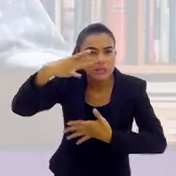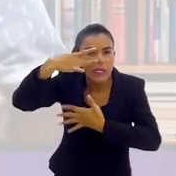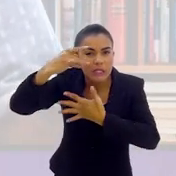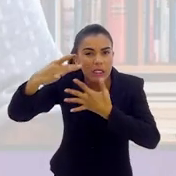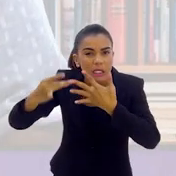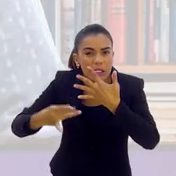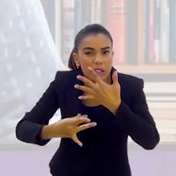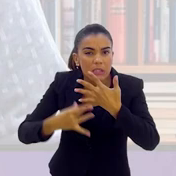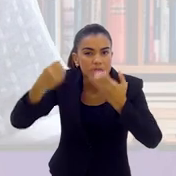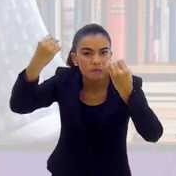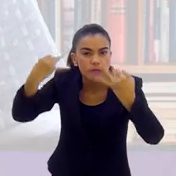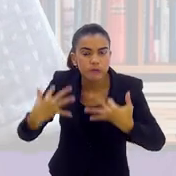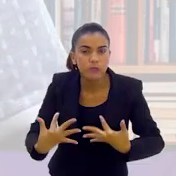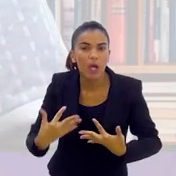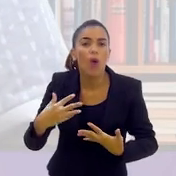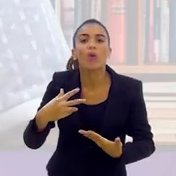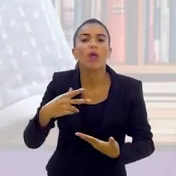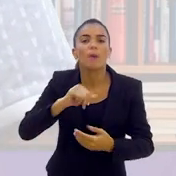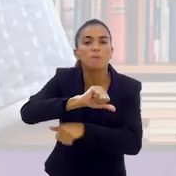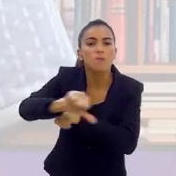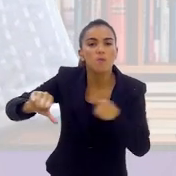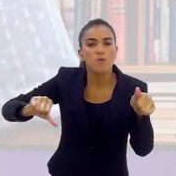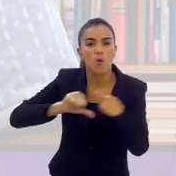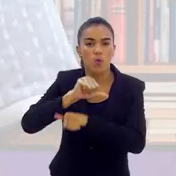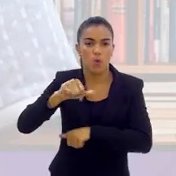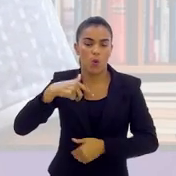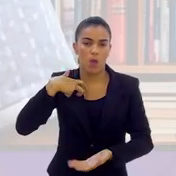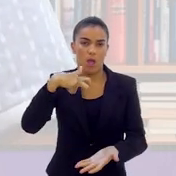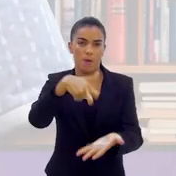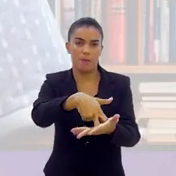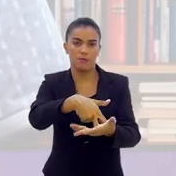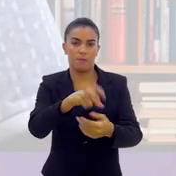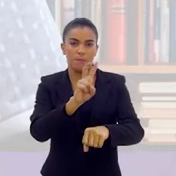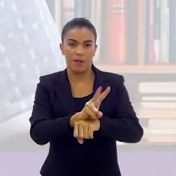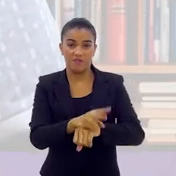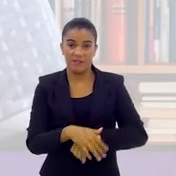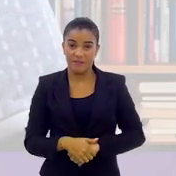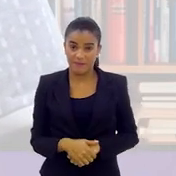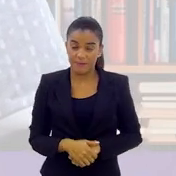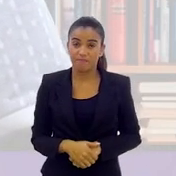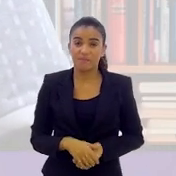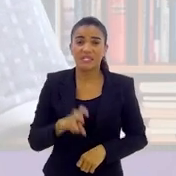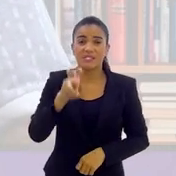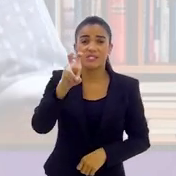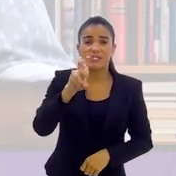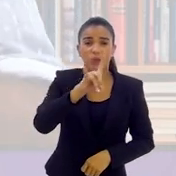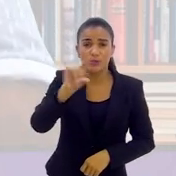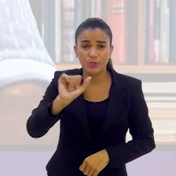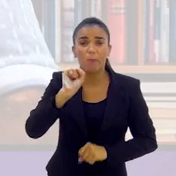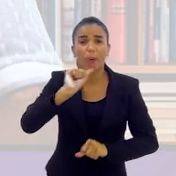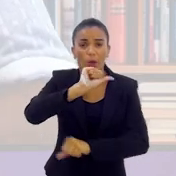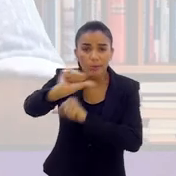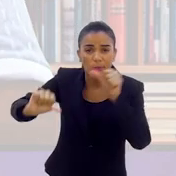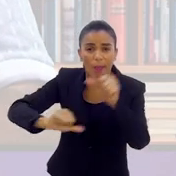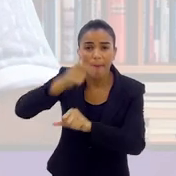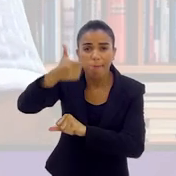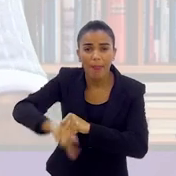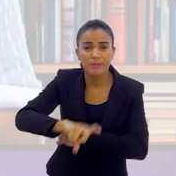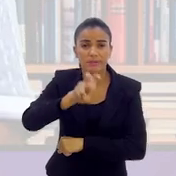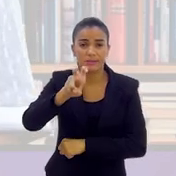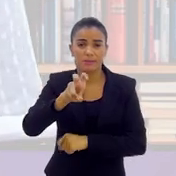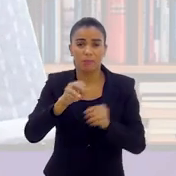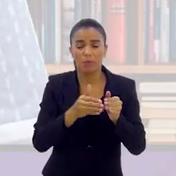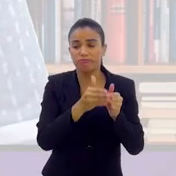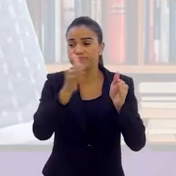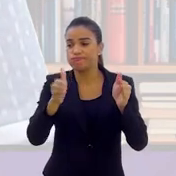que tornou a prisão na audiência de custódia em preventiva. São cinco dias, renovar por mais cinco, que depois